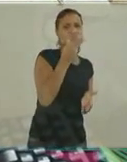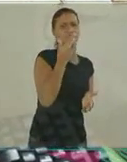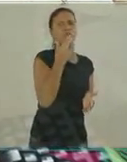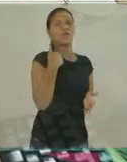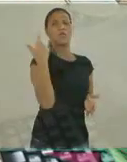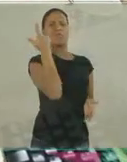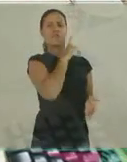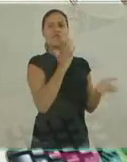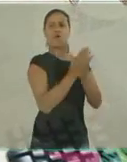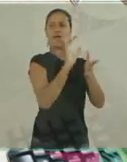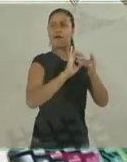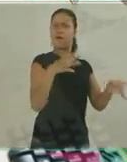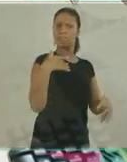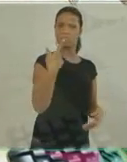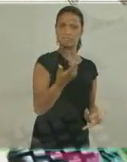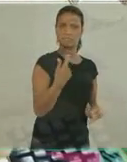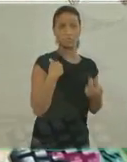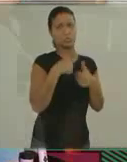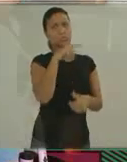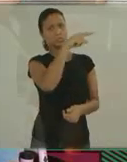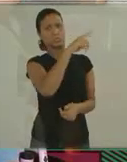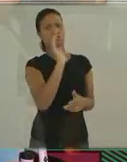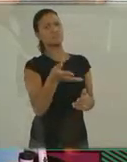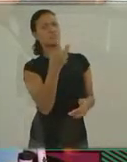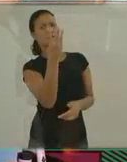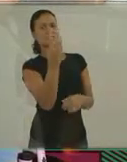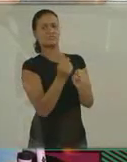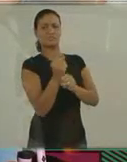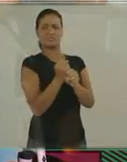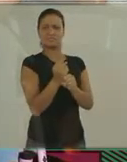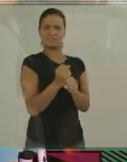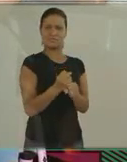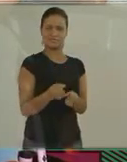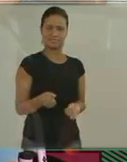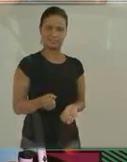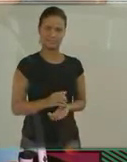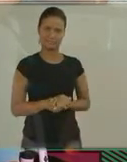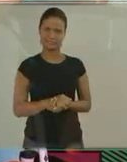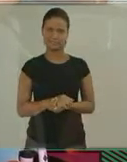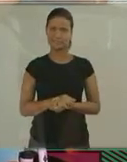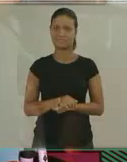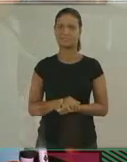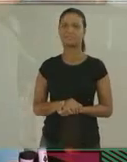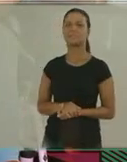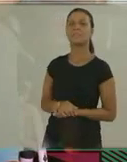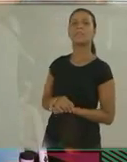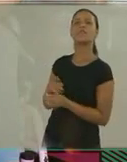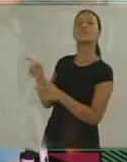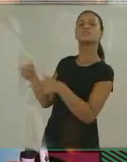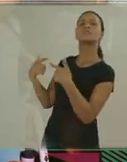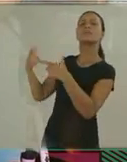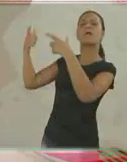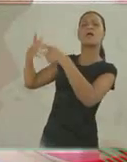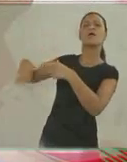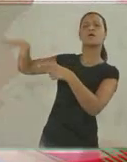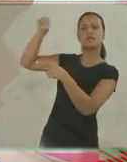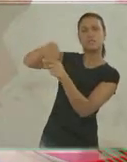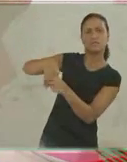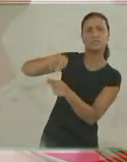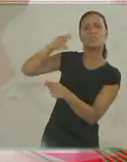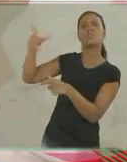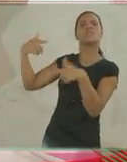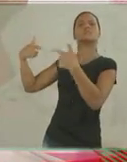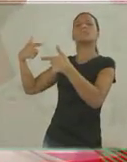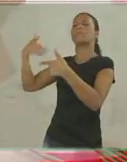primeira. Eles fizeram o teste, mal começaram o teste. Já falaram que eu já estava aprovada. E agora eu estou lá, vai fazer quase três anos. Você